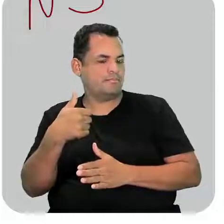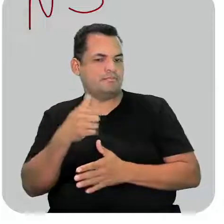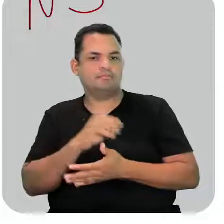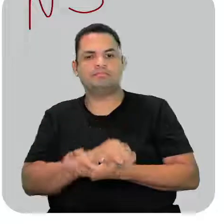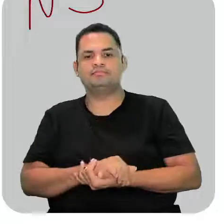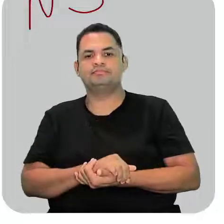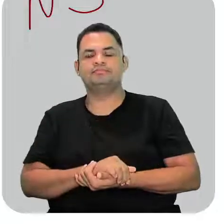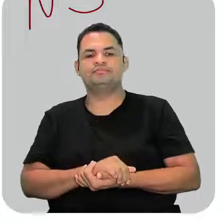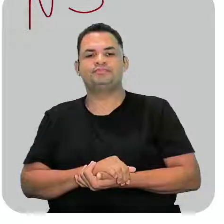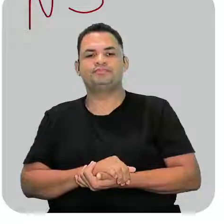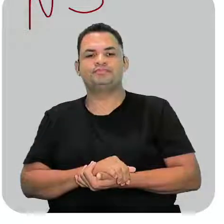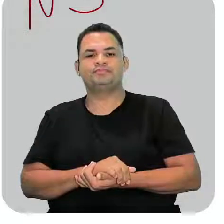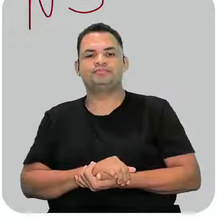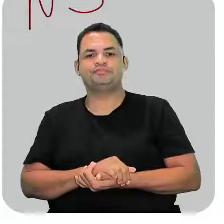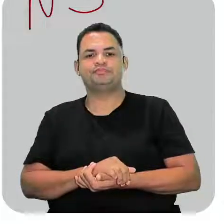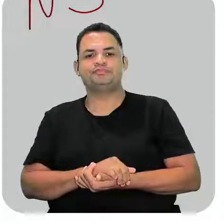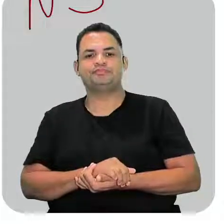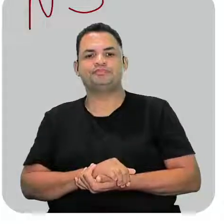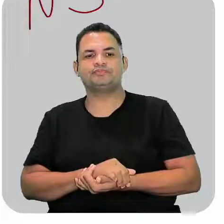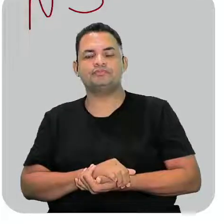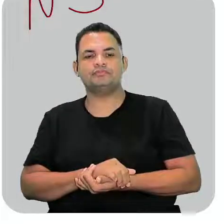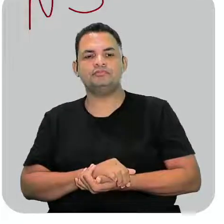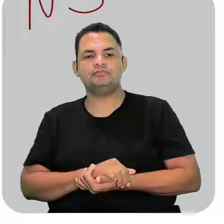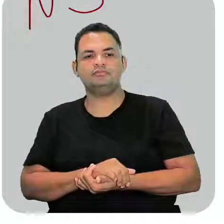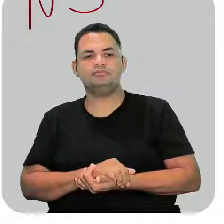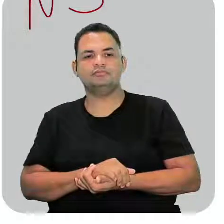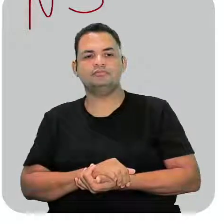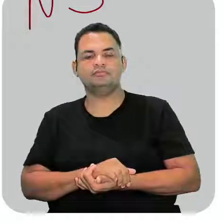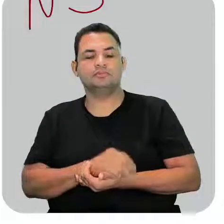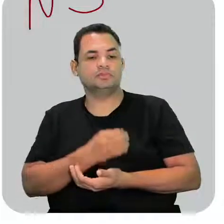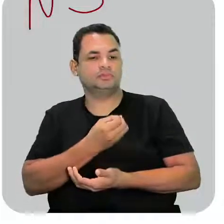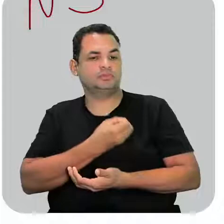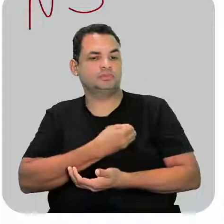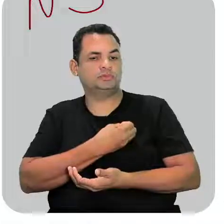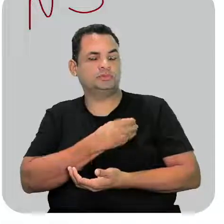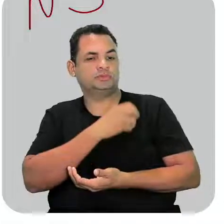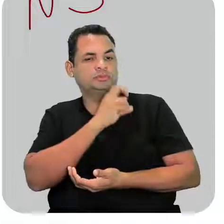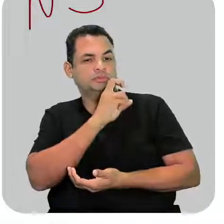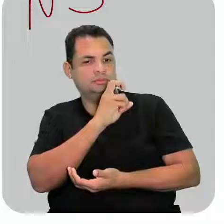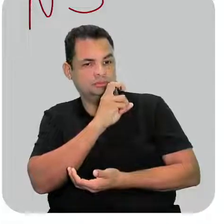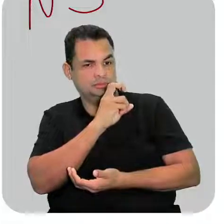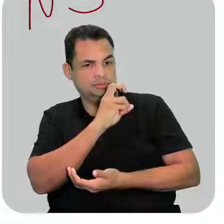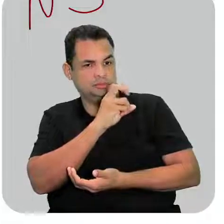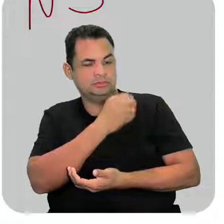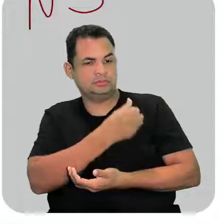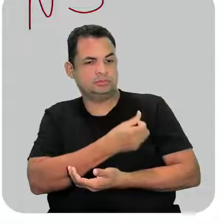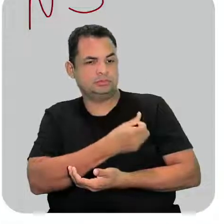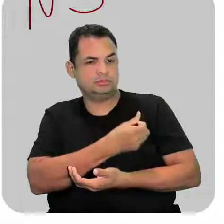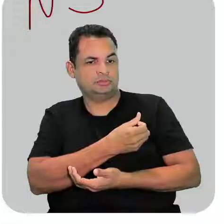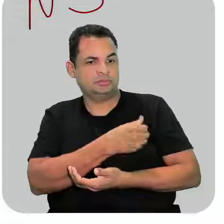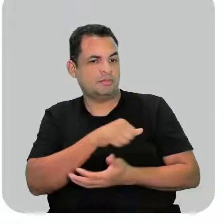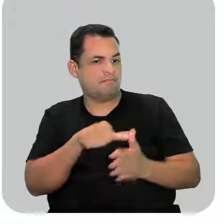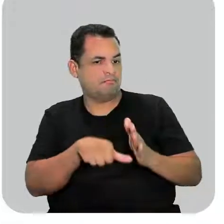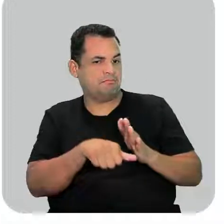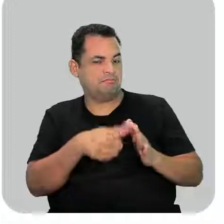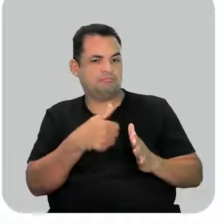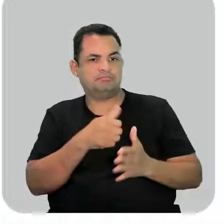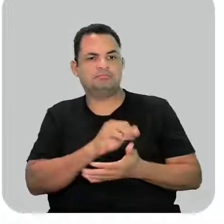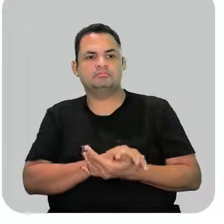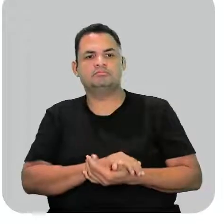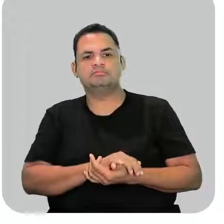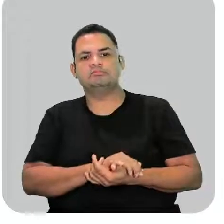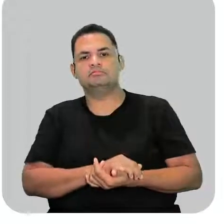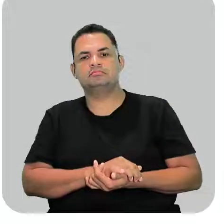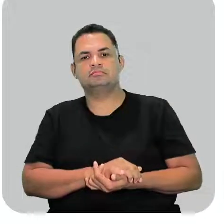com o carbono da frente. Atrás, ele tem enxofre. O número cinco é secundário e o número seis é primário. Então, a